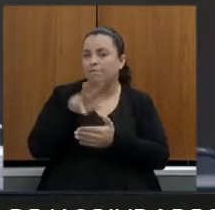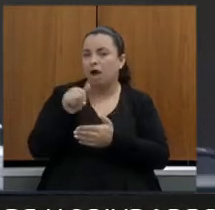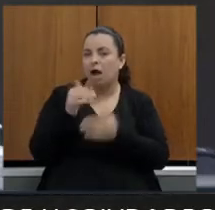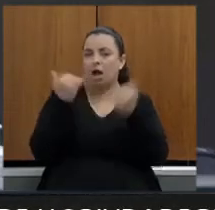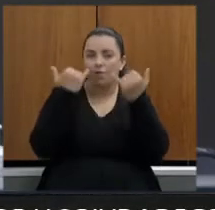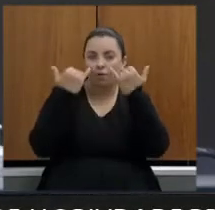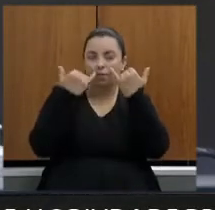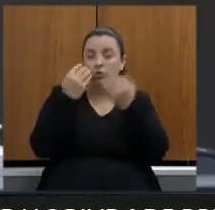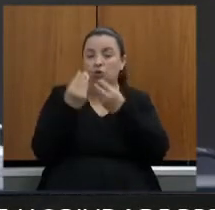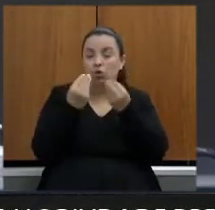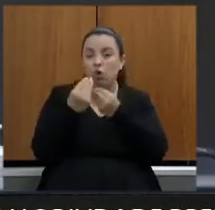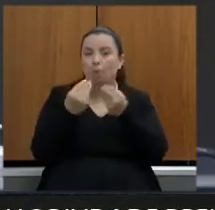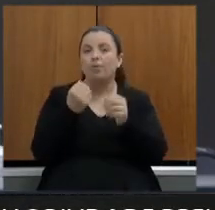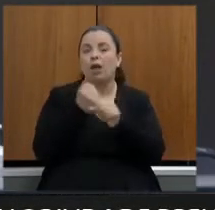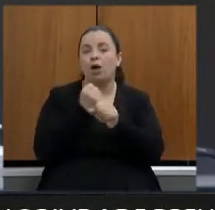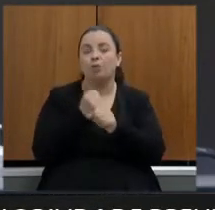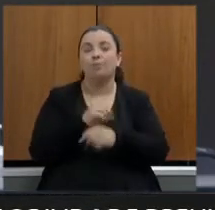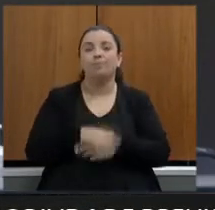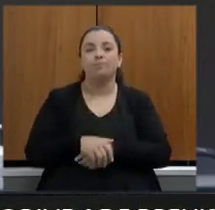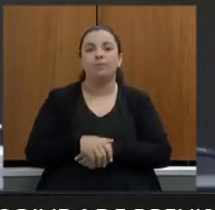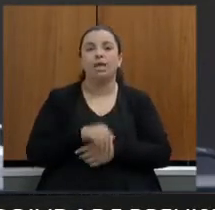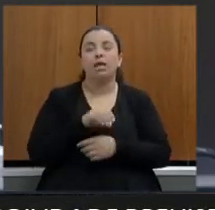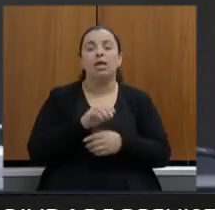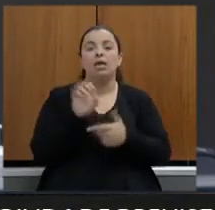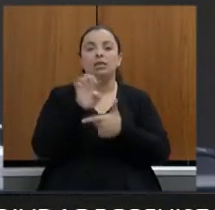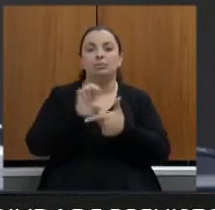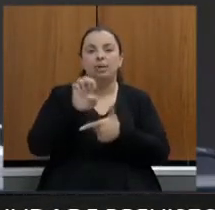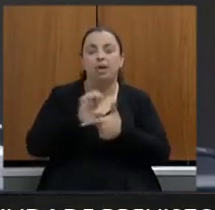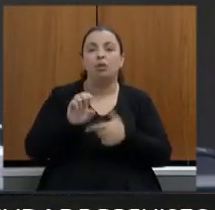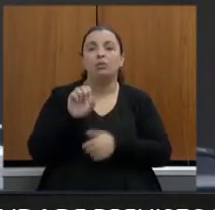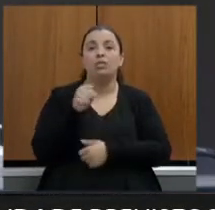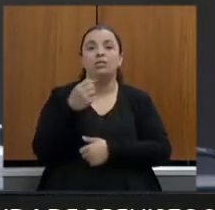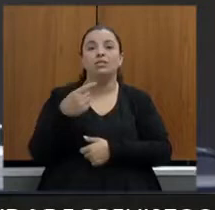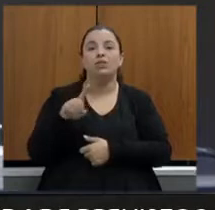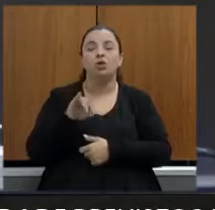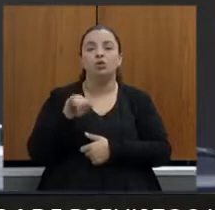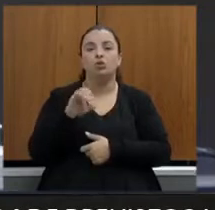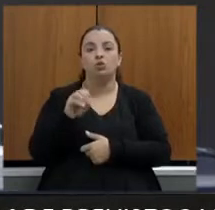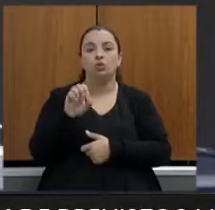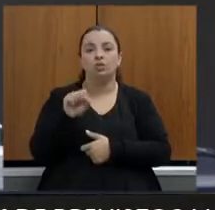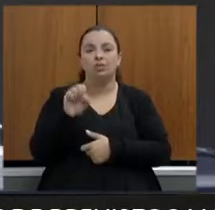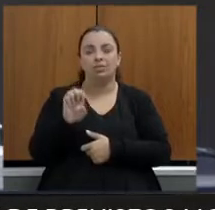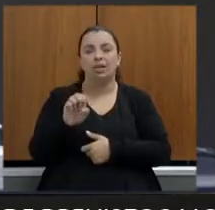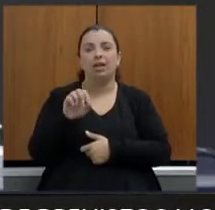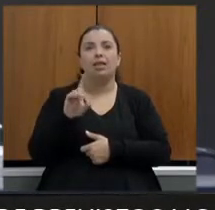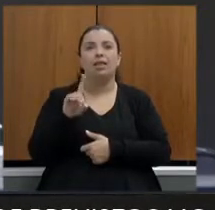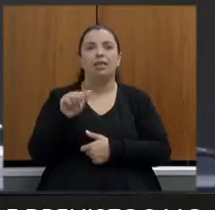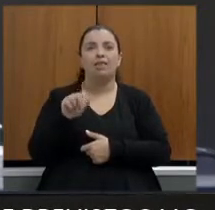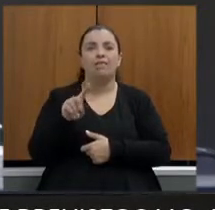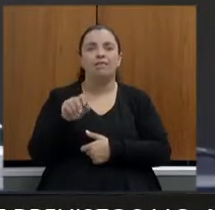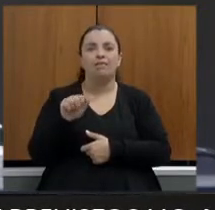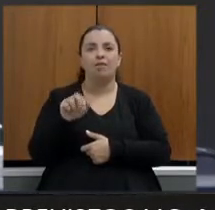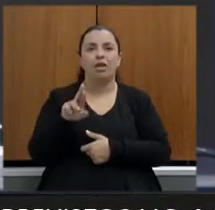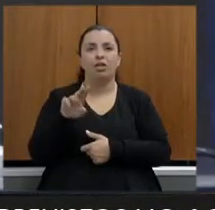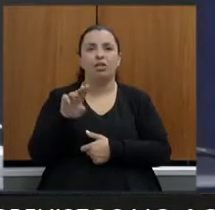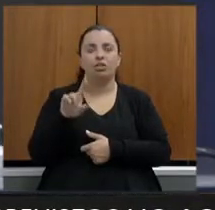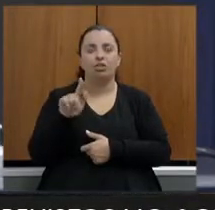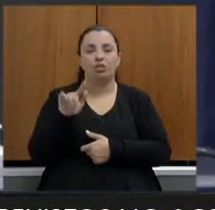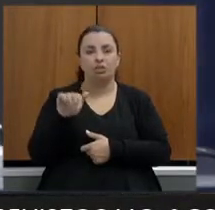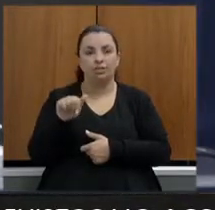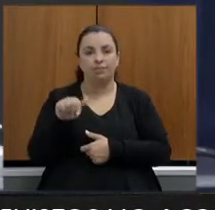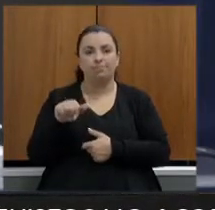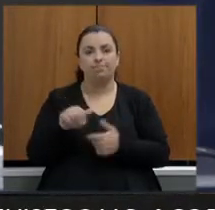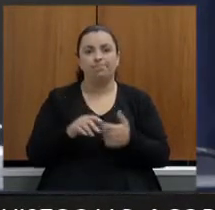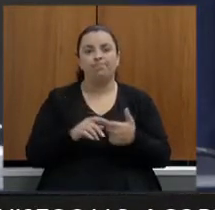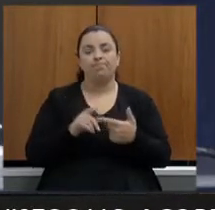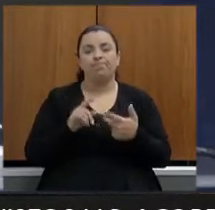São José da Varginha Papagaios Pompel a ponte sobre o rio Paraupeba próximo ao município de Papagaios a